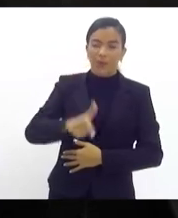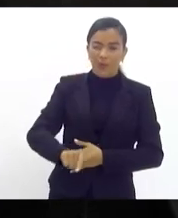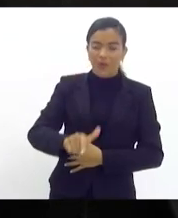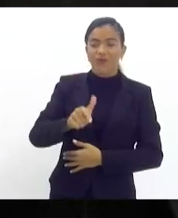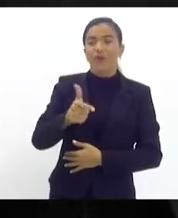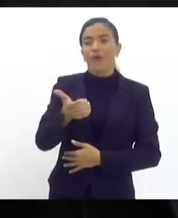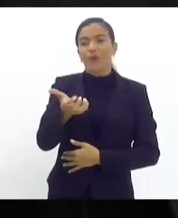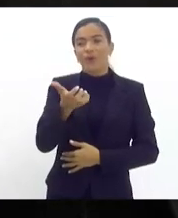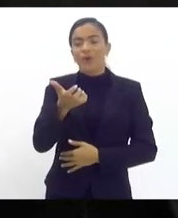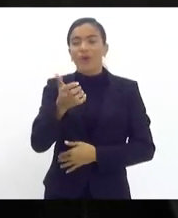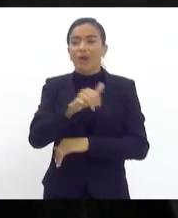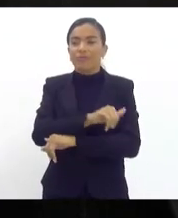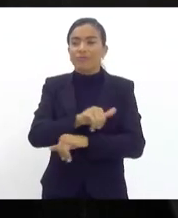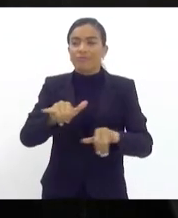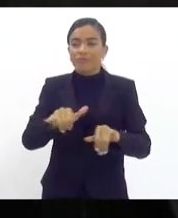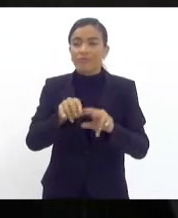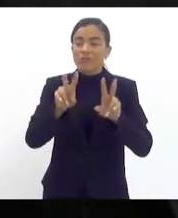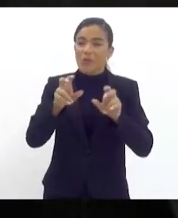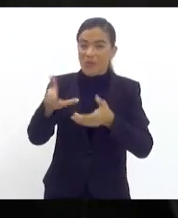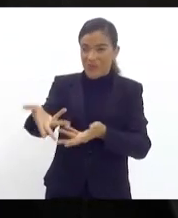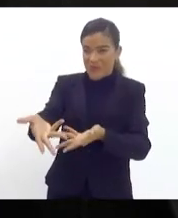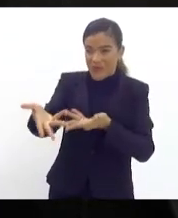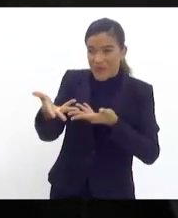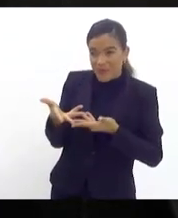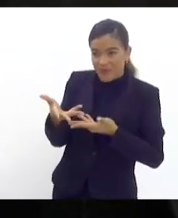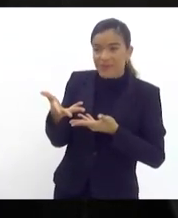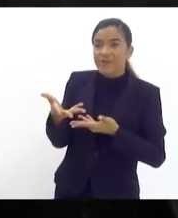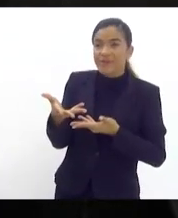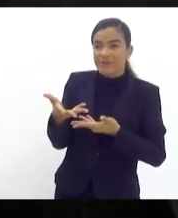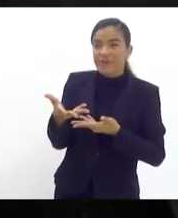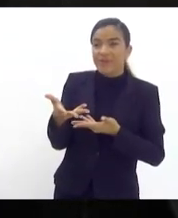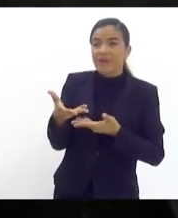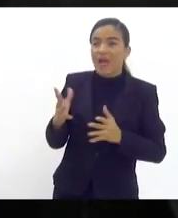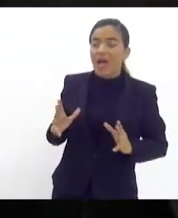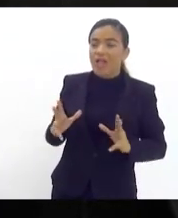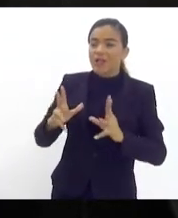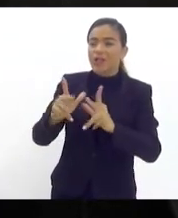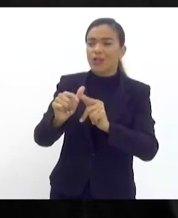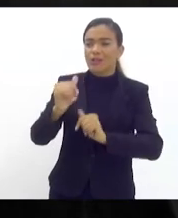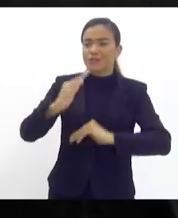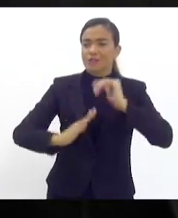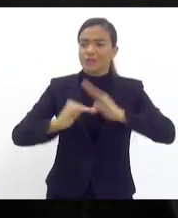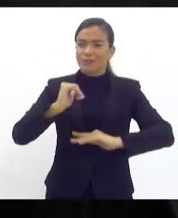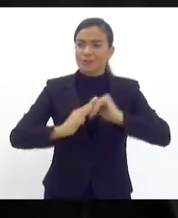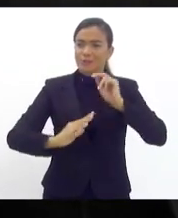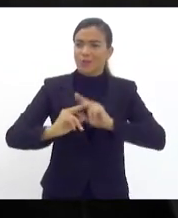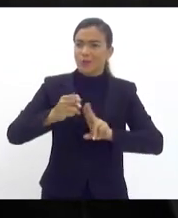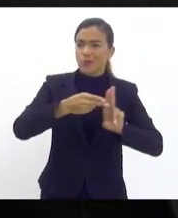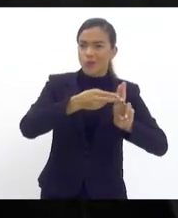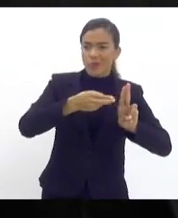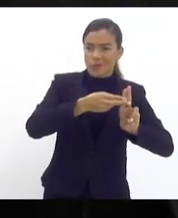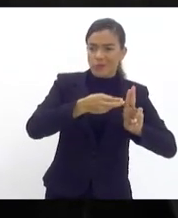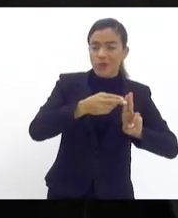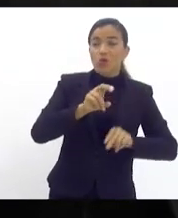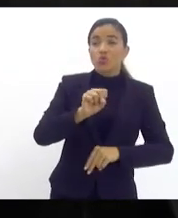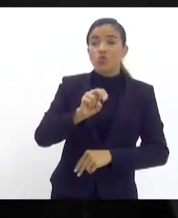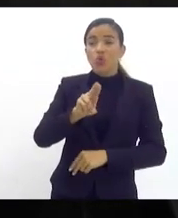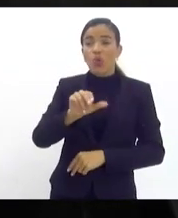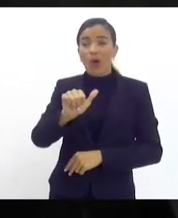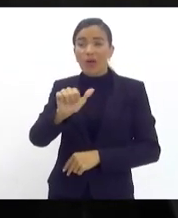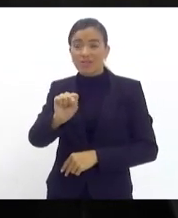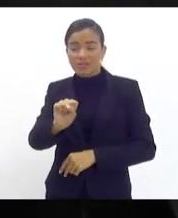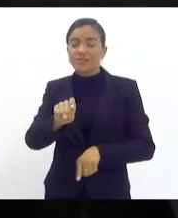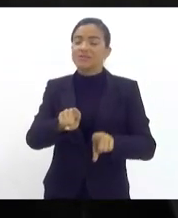lembrar então do convite que vim fazer a todos os profissionais do SUAS do nosso estado do Rio de